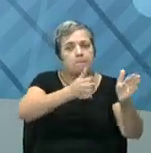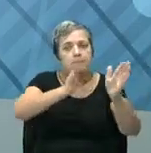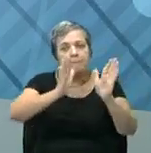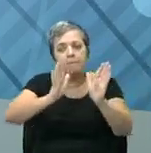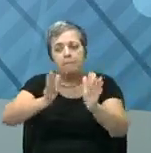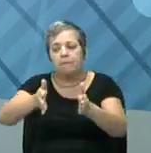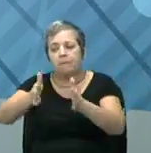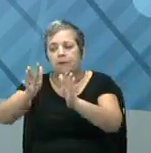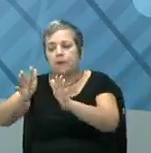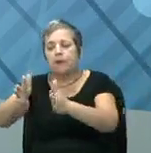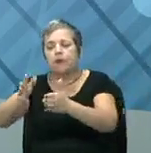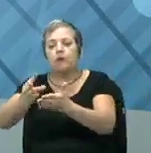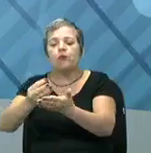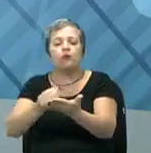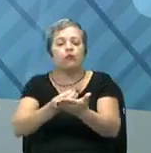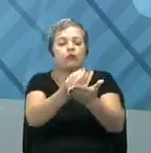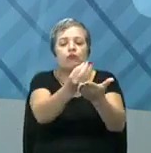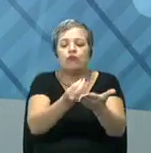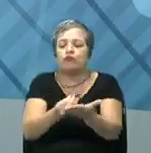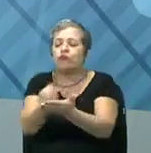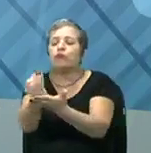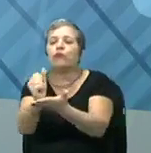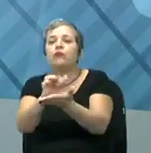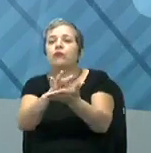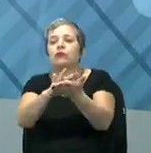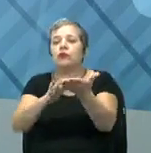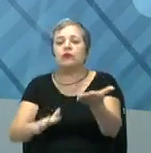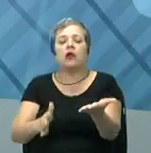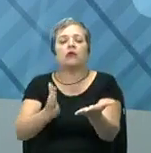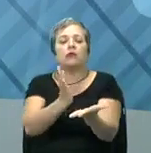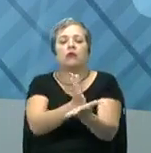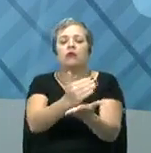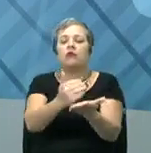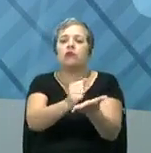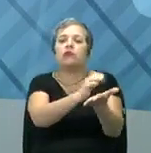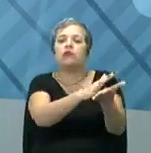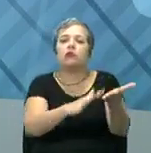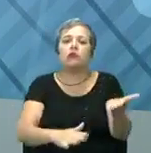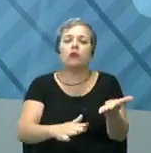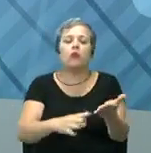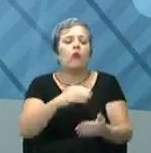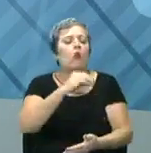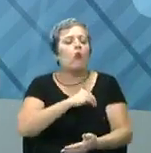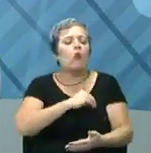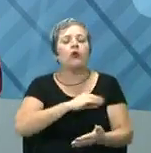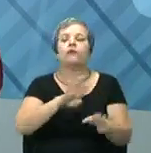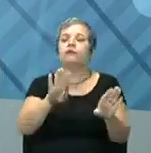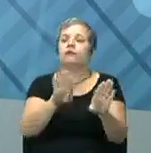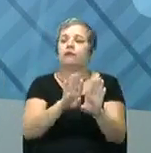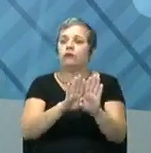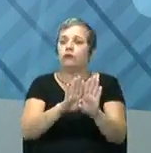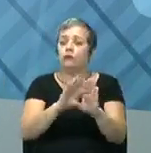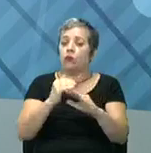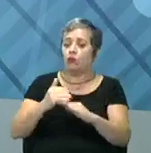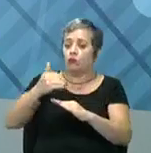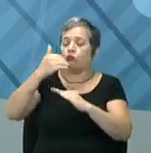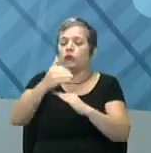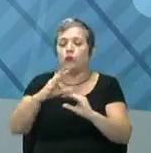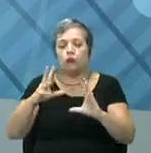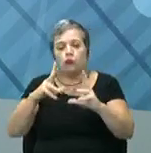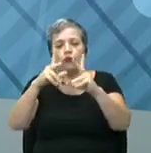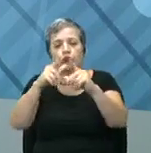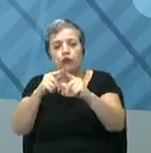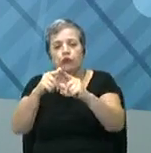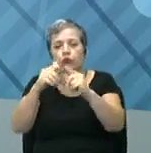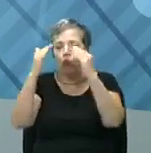vou dividir as funções, hierarquia, tarefas, cargos e salários e a partir disso, se todo mundo